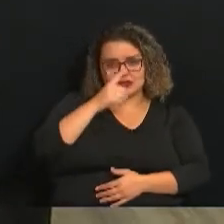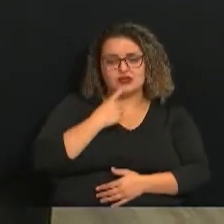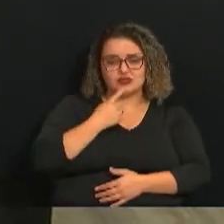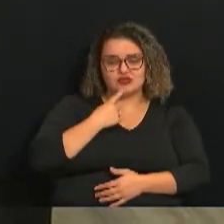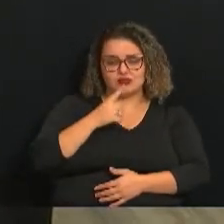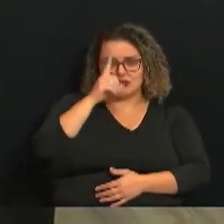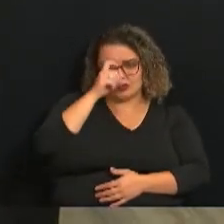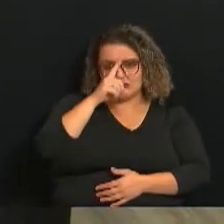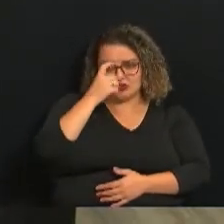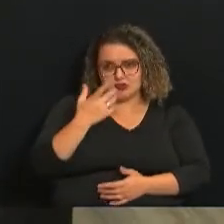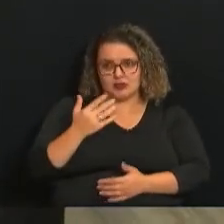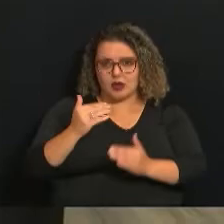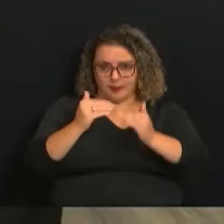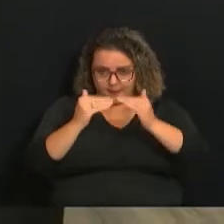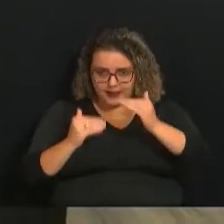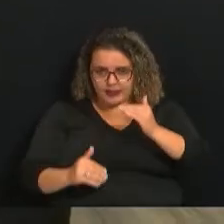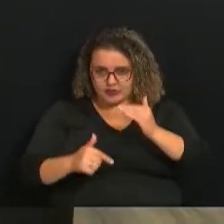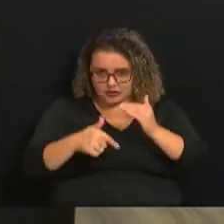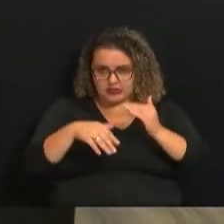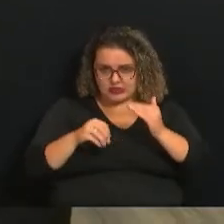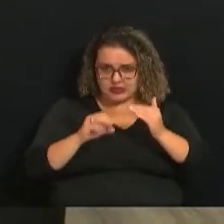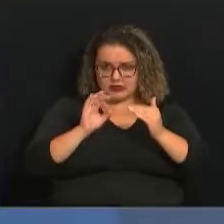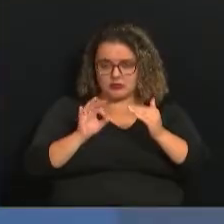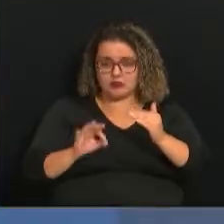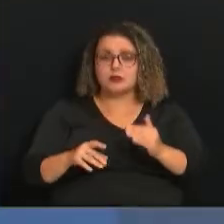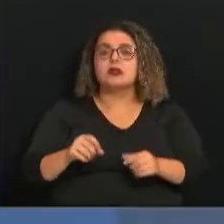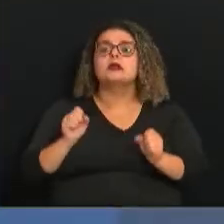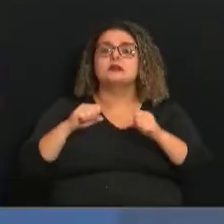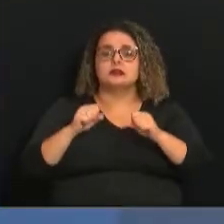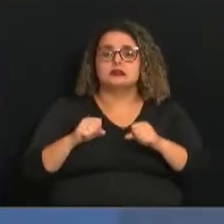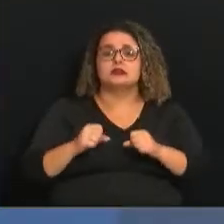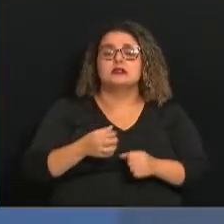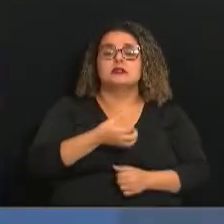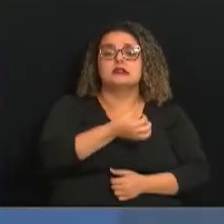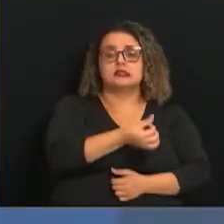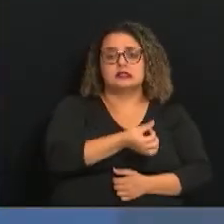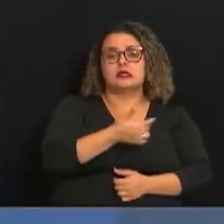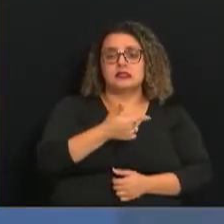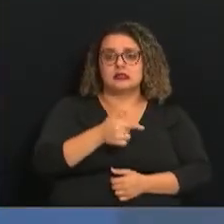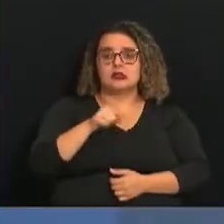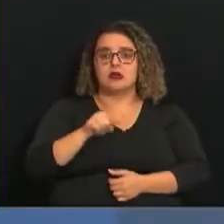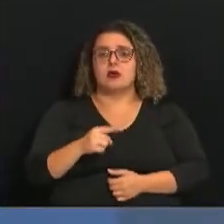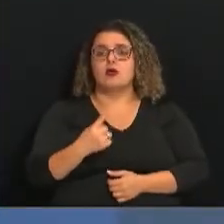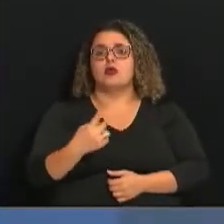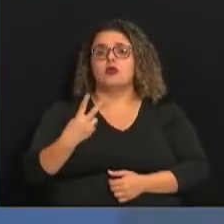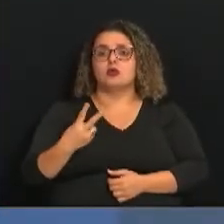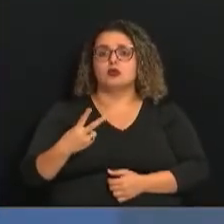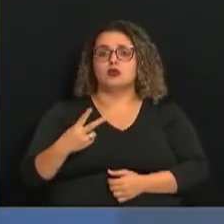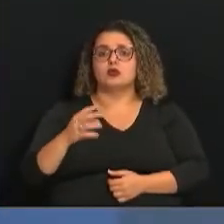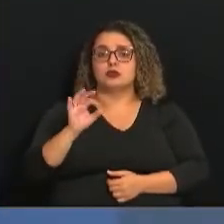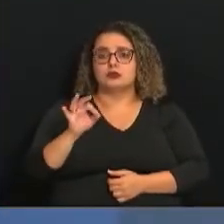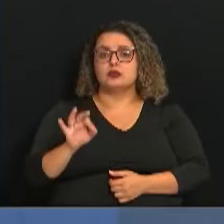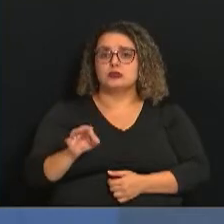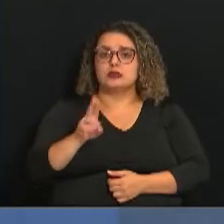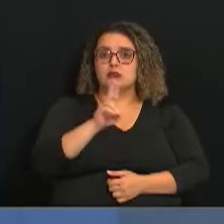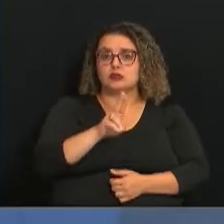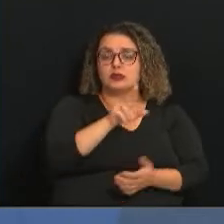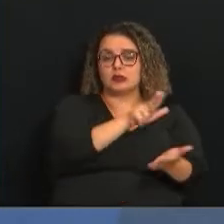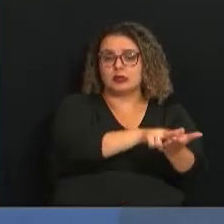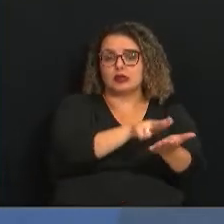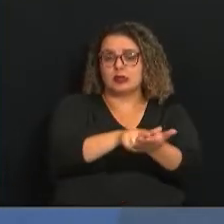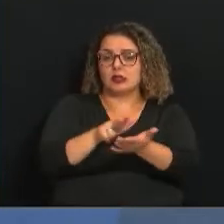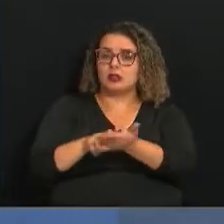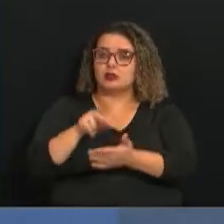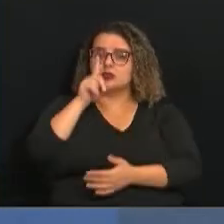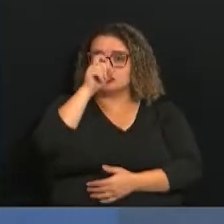70%. Segue sim, nós somamos aí 62,12% de ocupação. Lembrando que até esta